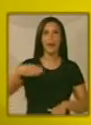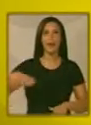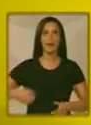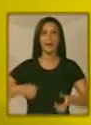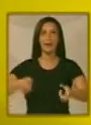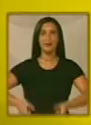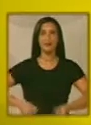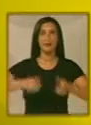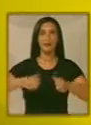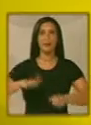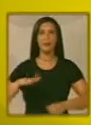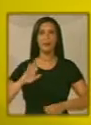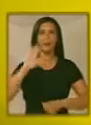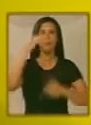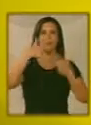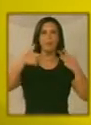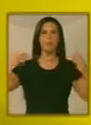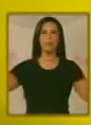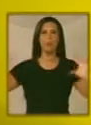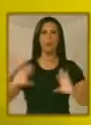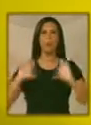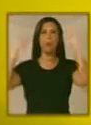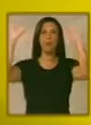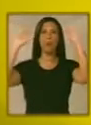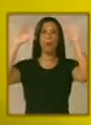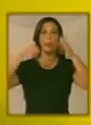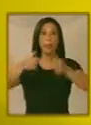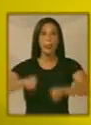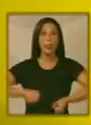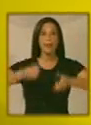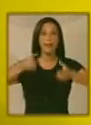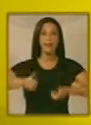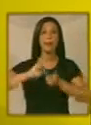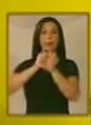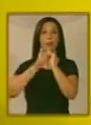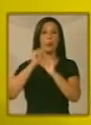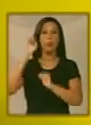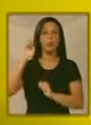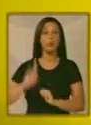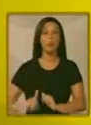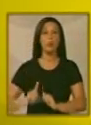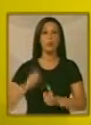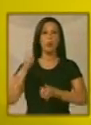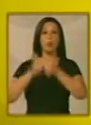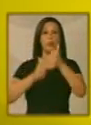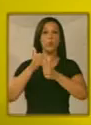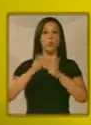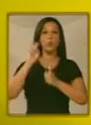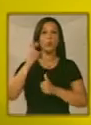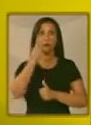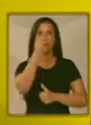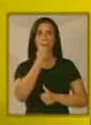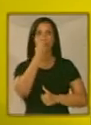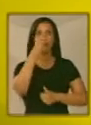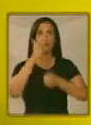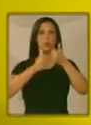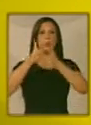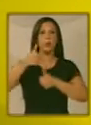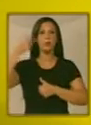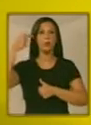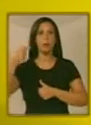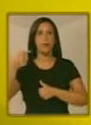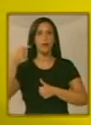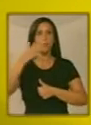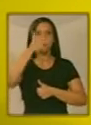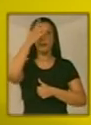basquetebol em cadeira de rodas, bôlei em cadeira de rodas. E nós temos também futebol de 5, que é para cegos, e futebol de 7, que é